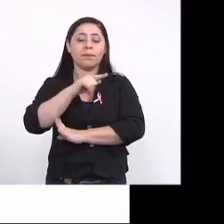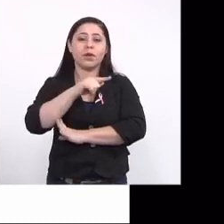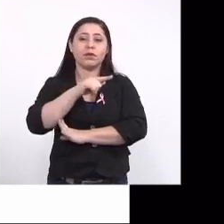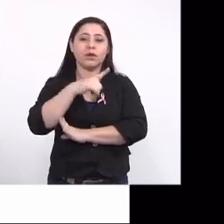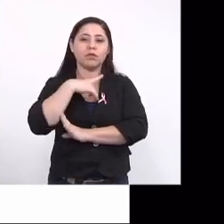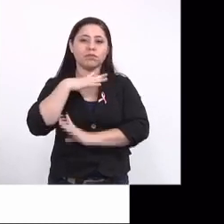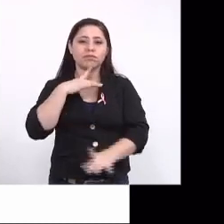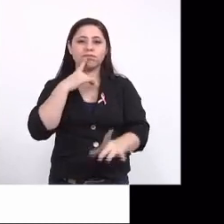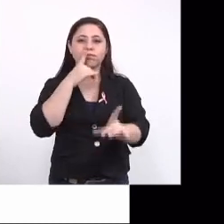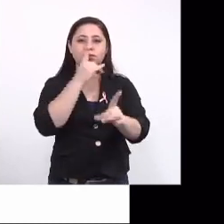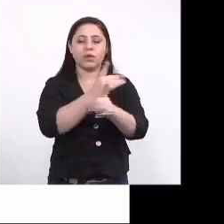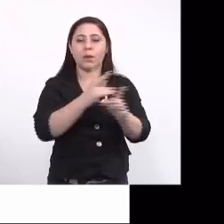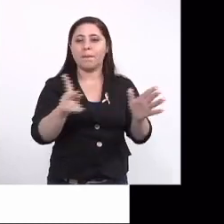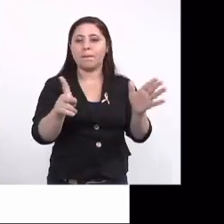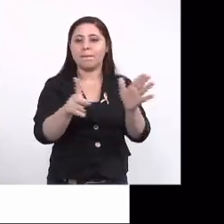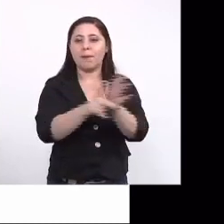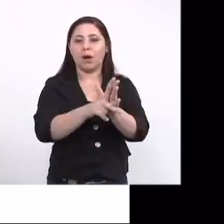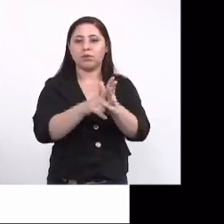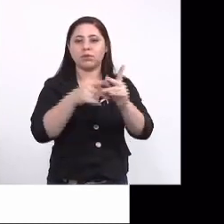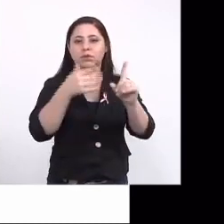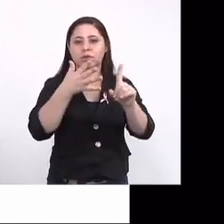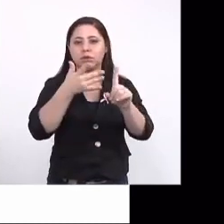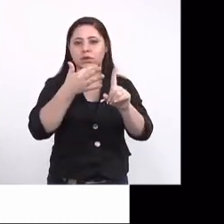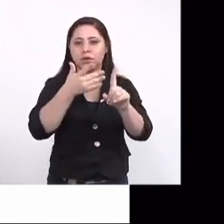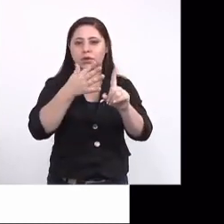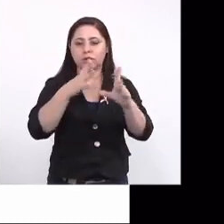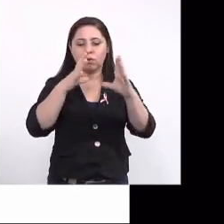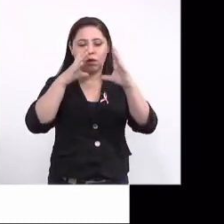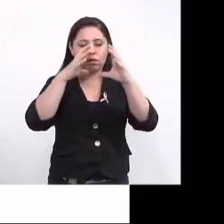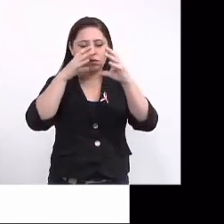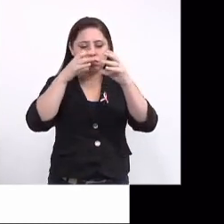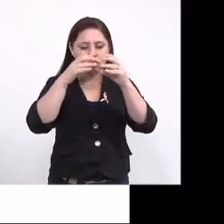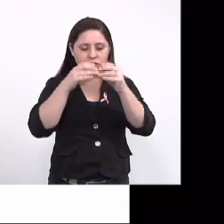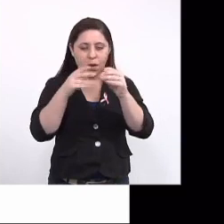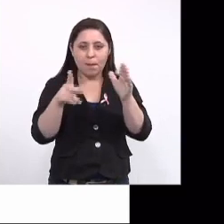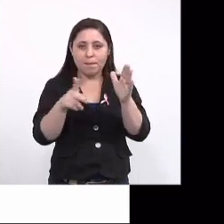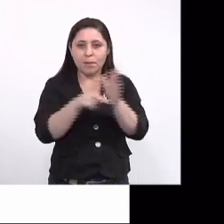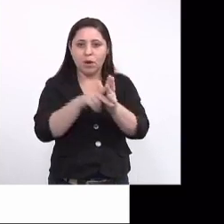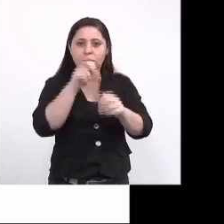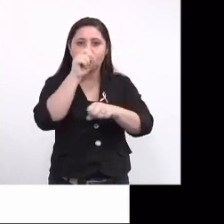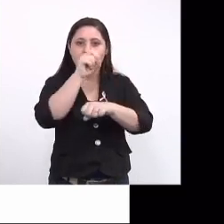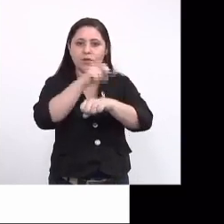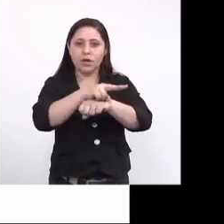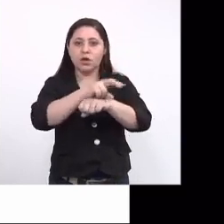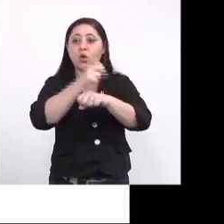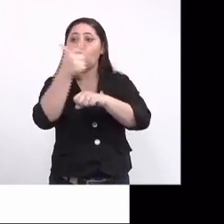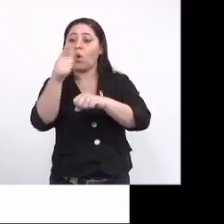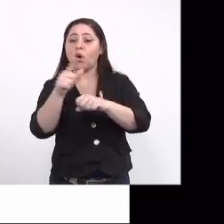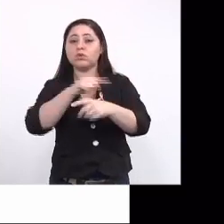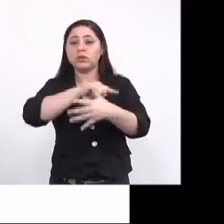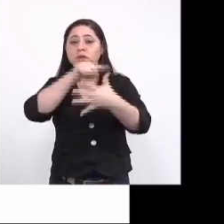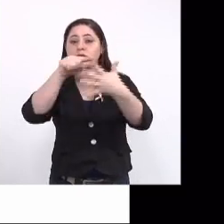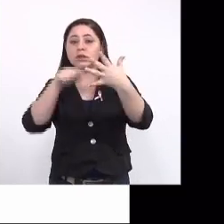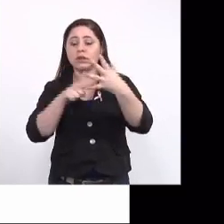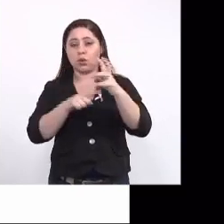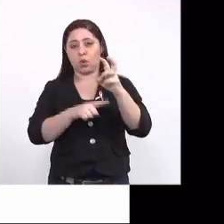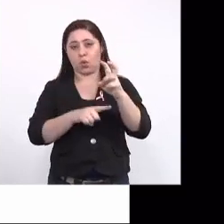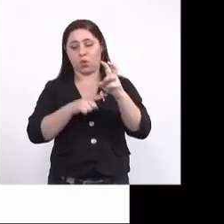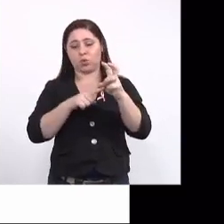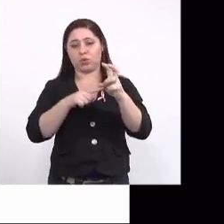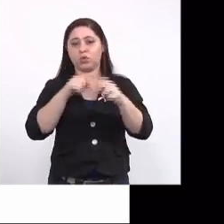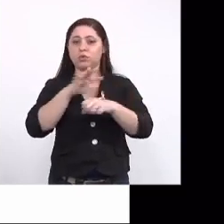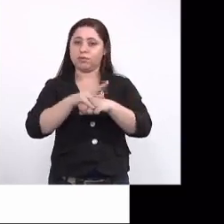anomalia congênita ou microcefalia, possivelmente associada ao Zika ou a essas outras cinco doenças aí.